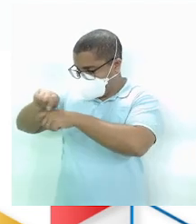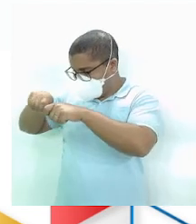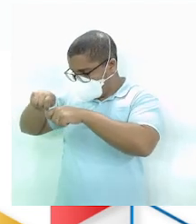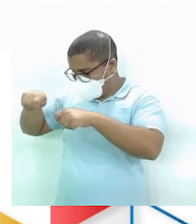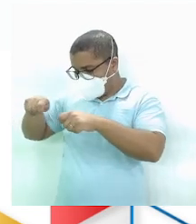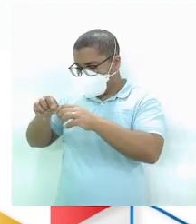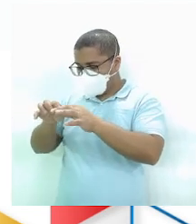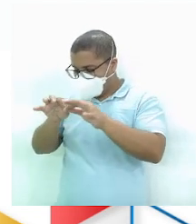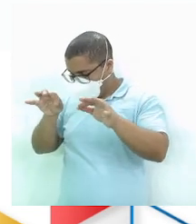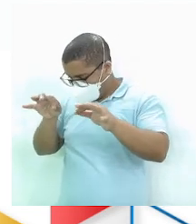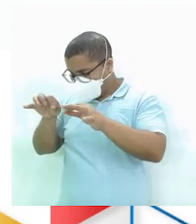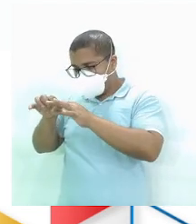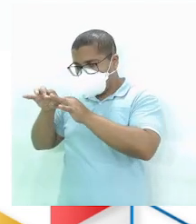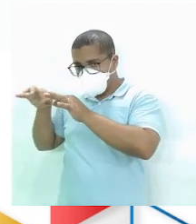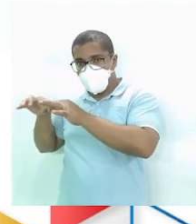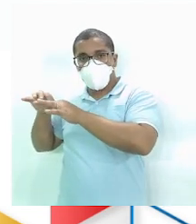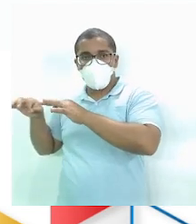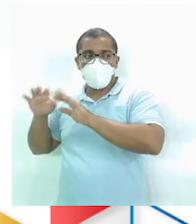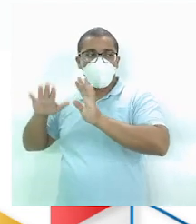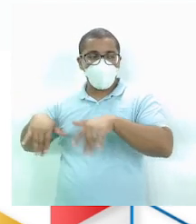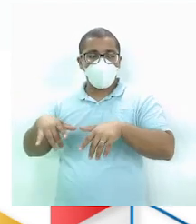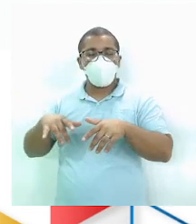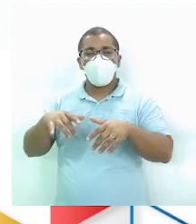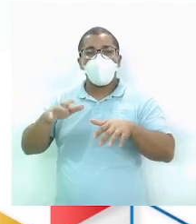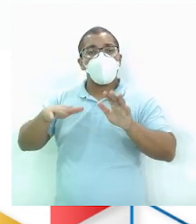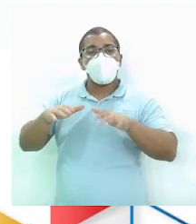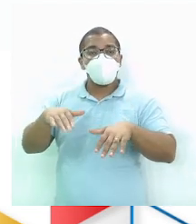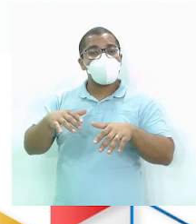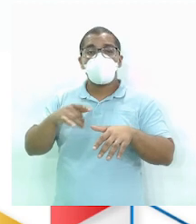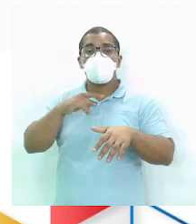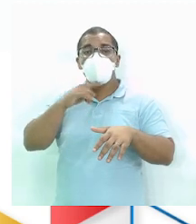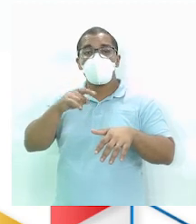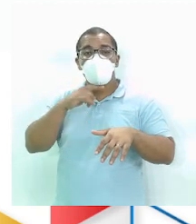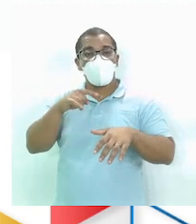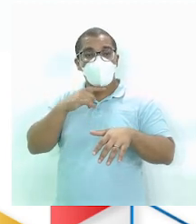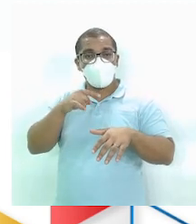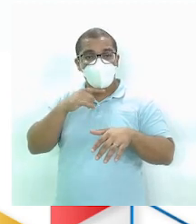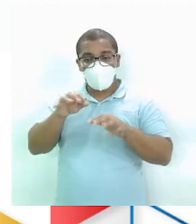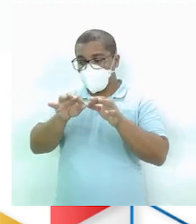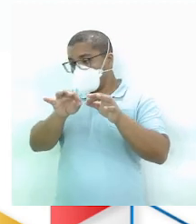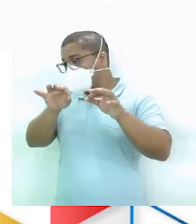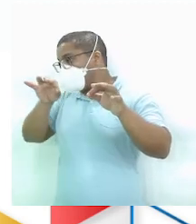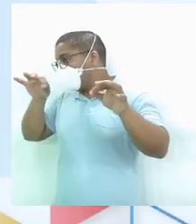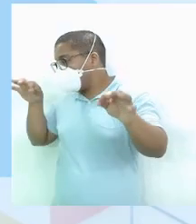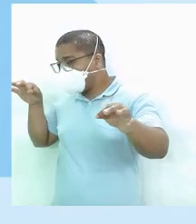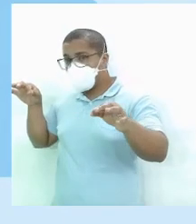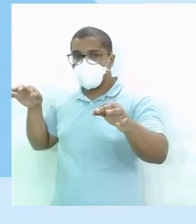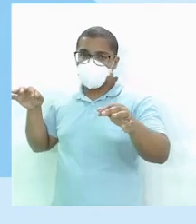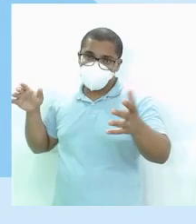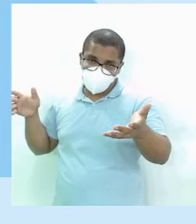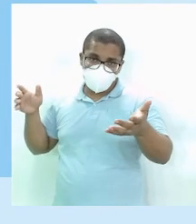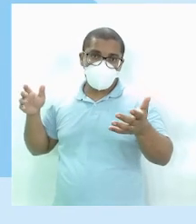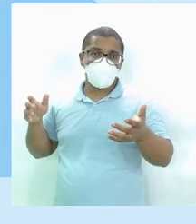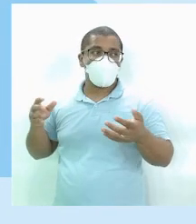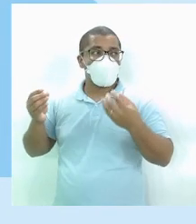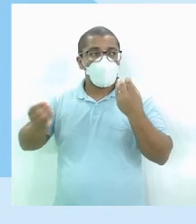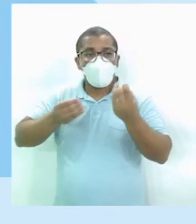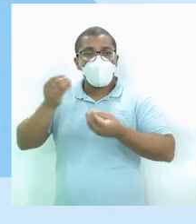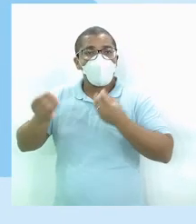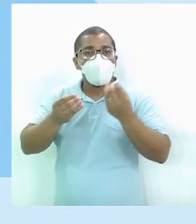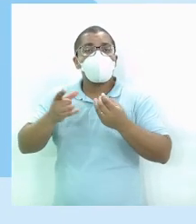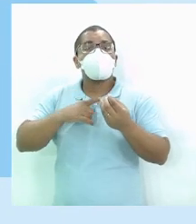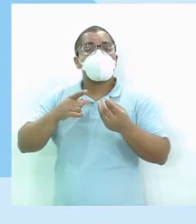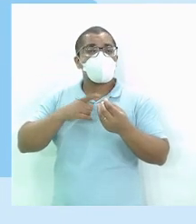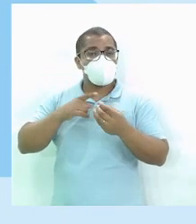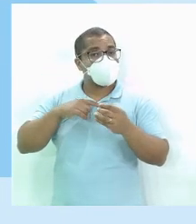da época Contudo Nem sempre As unidades Cabiam exatamente Naquela quantidade inteira Então De vez em